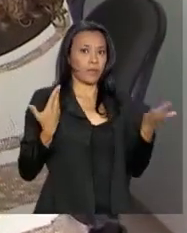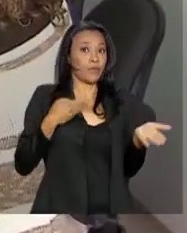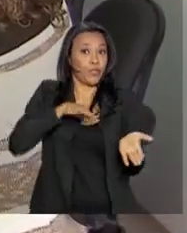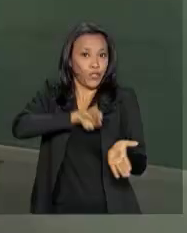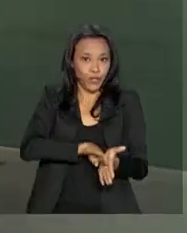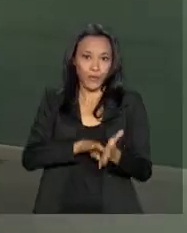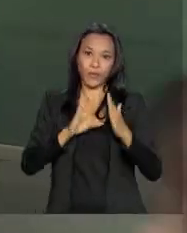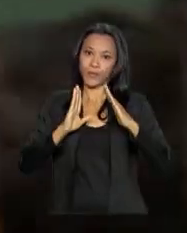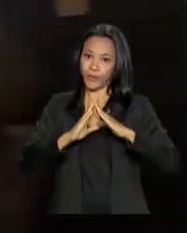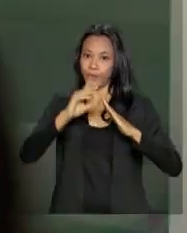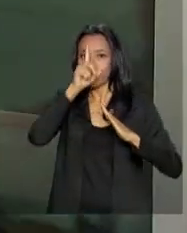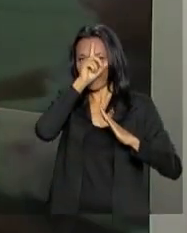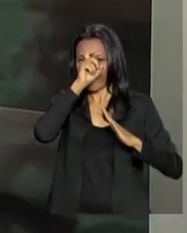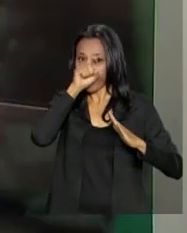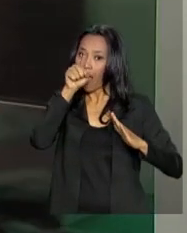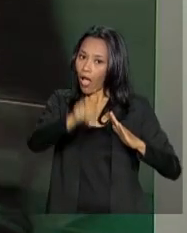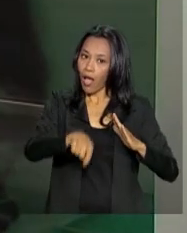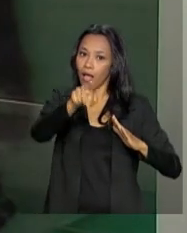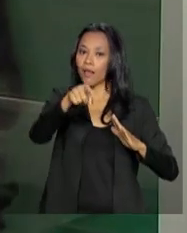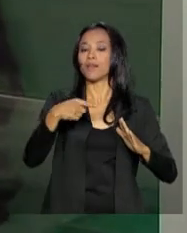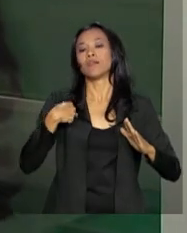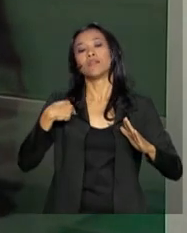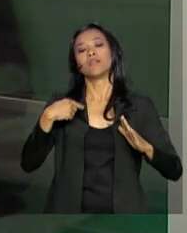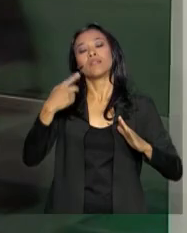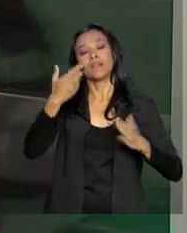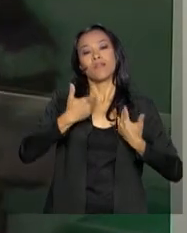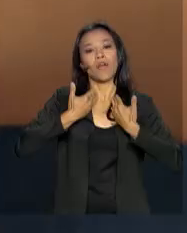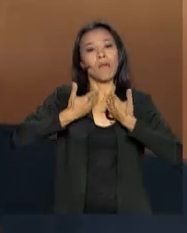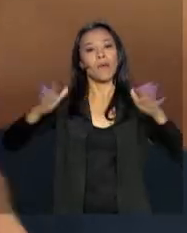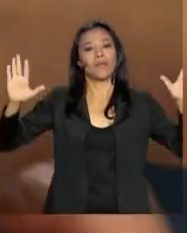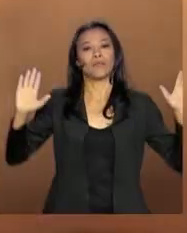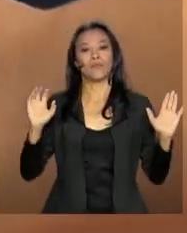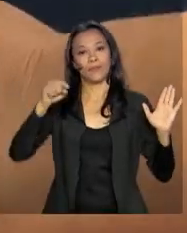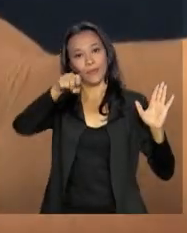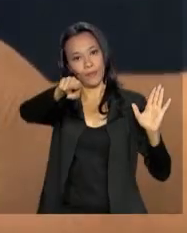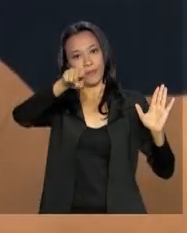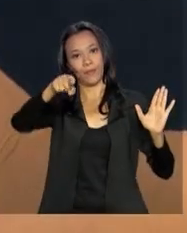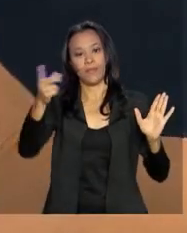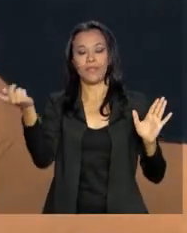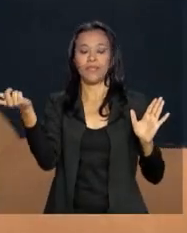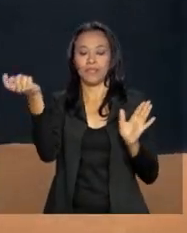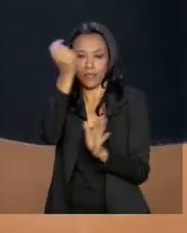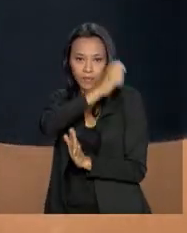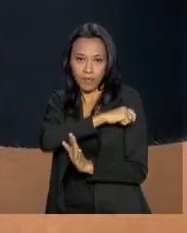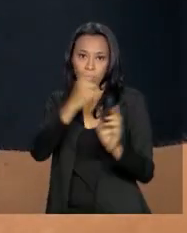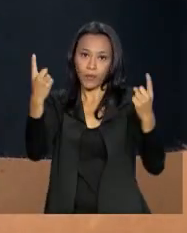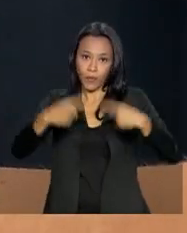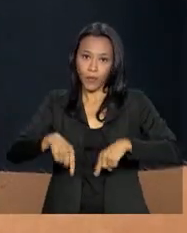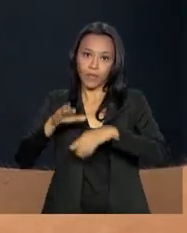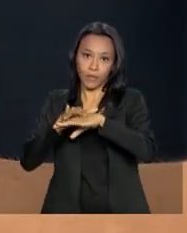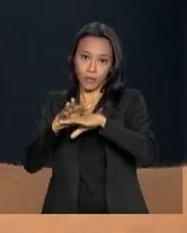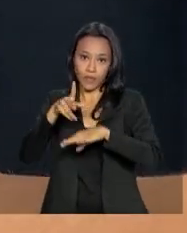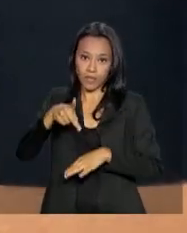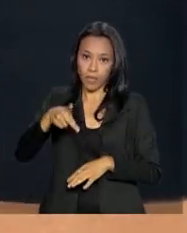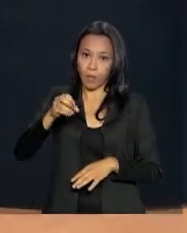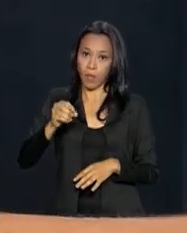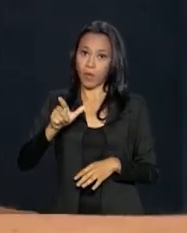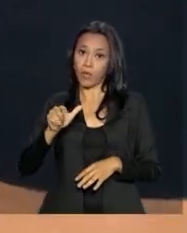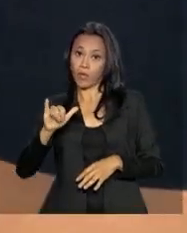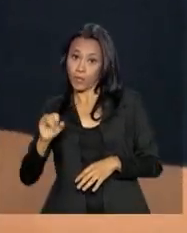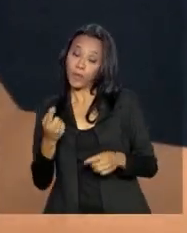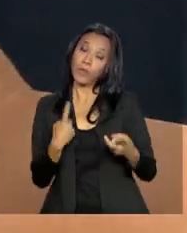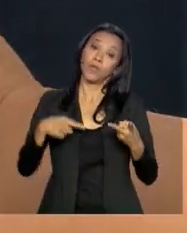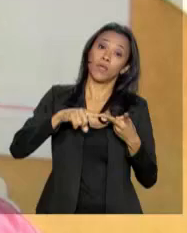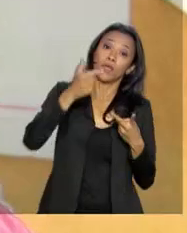da Ceilândia, onde ocorreu a abertura do dia D da campanha nacional de vacinação contra a poliomielite e sarampo no